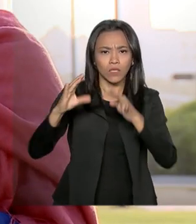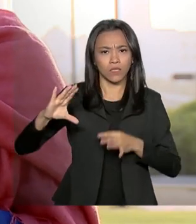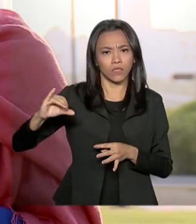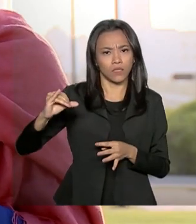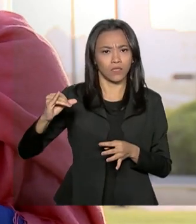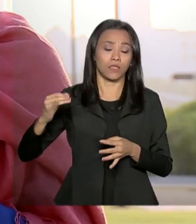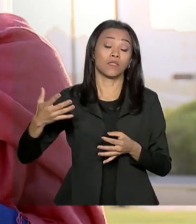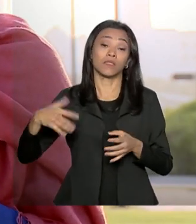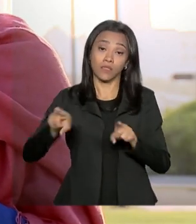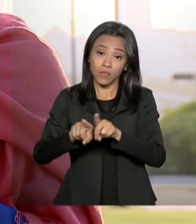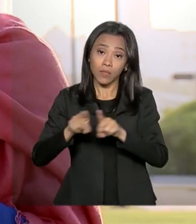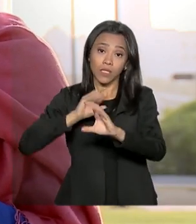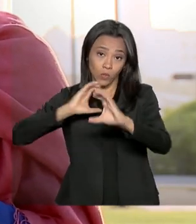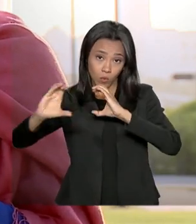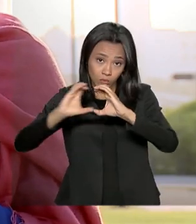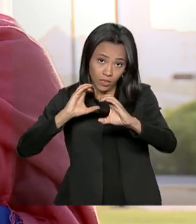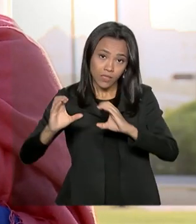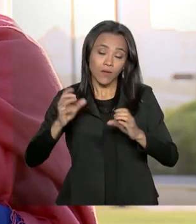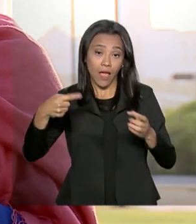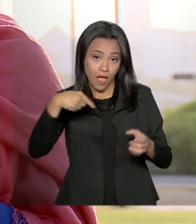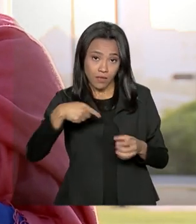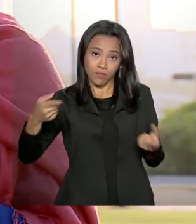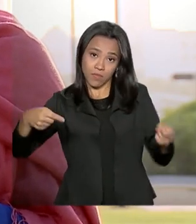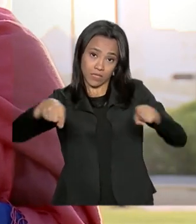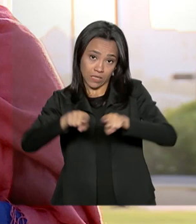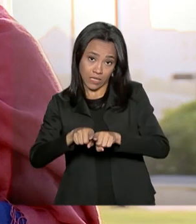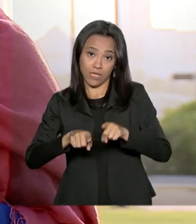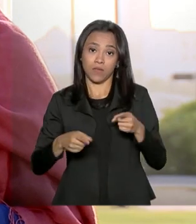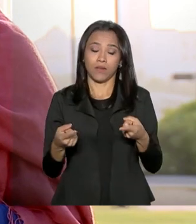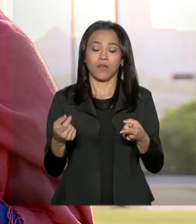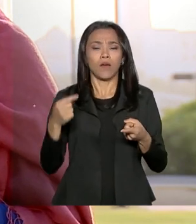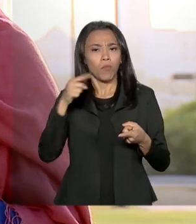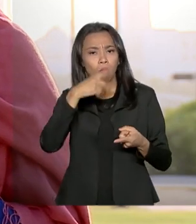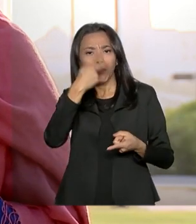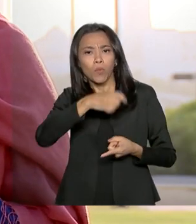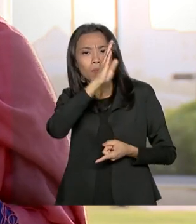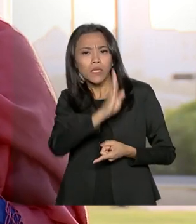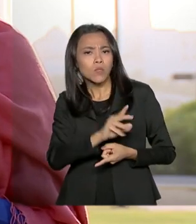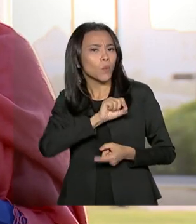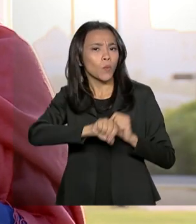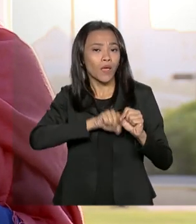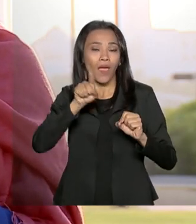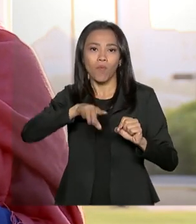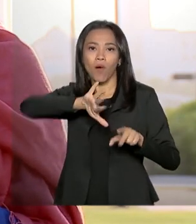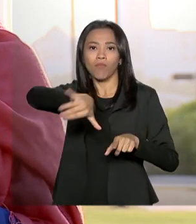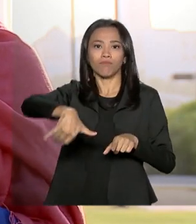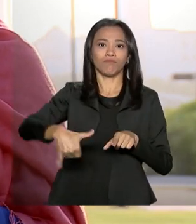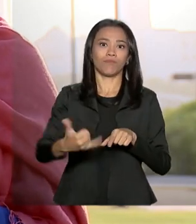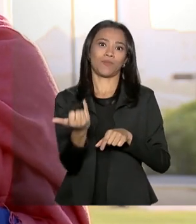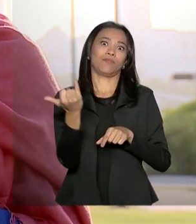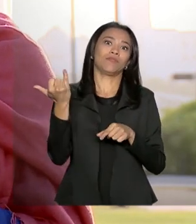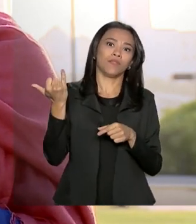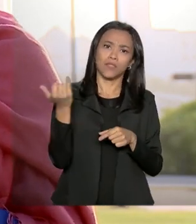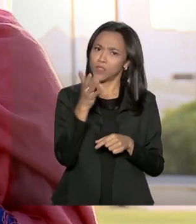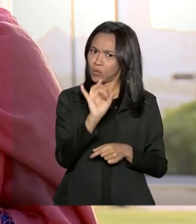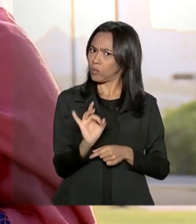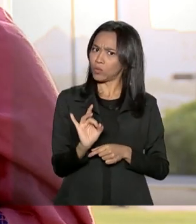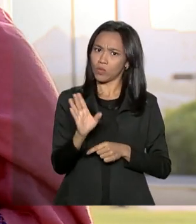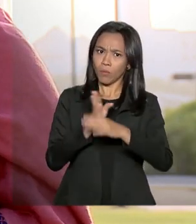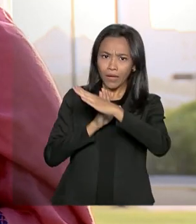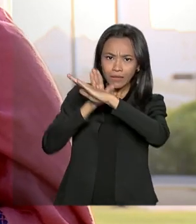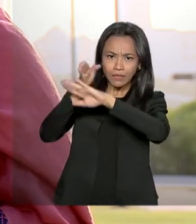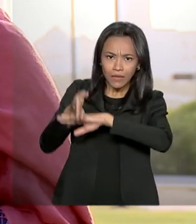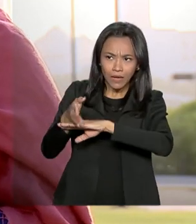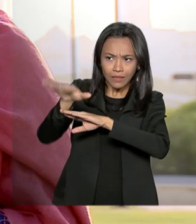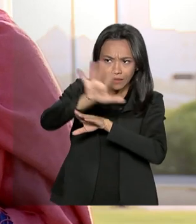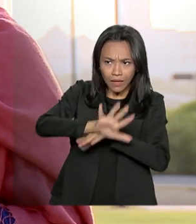inovação e comunicação. A parceria representa ainda para o Brasil uma porta de entrada não só para o Oriente